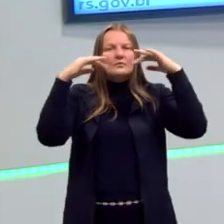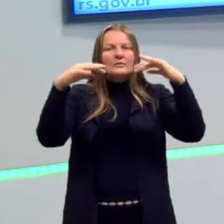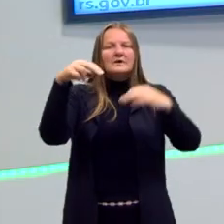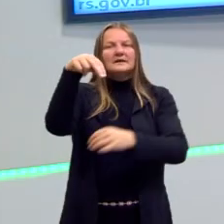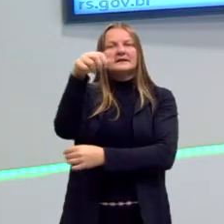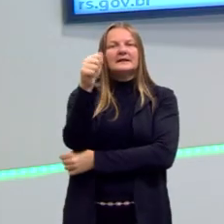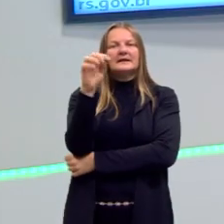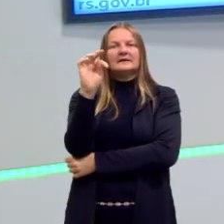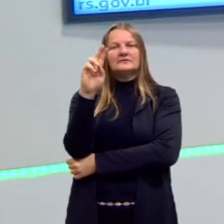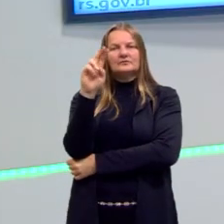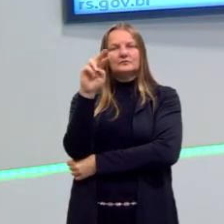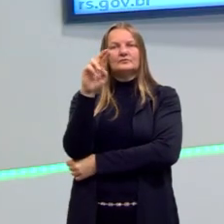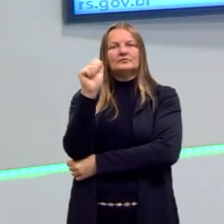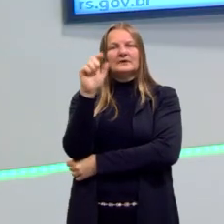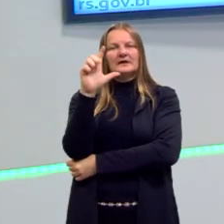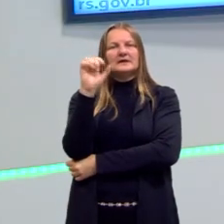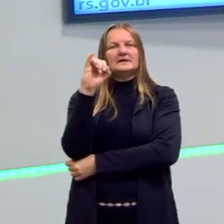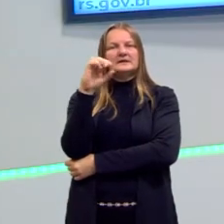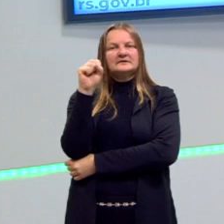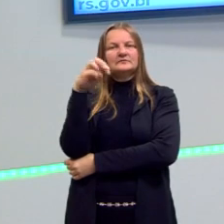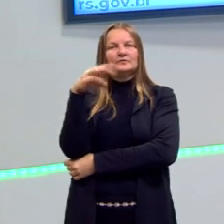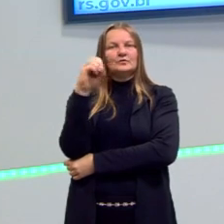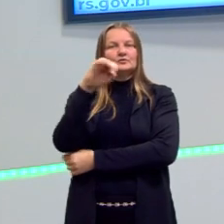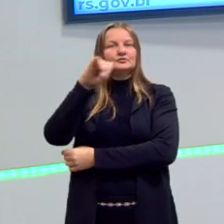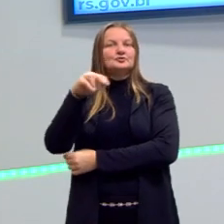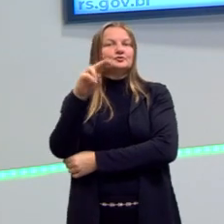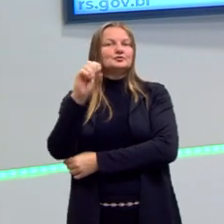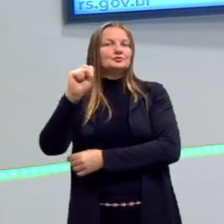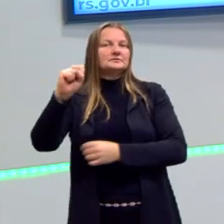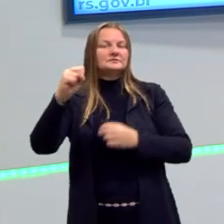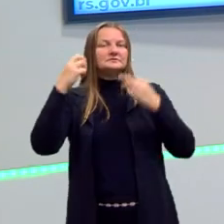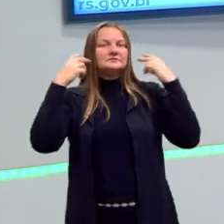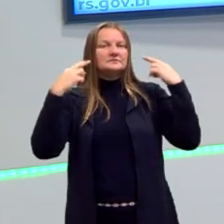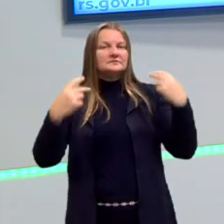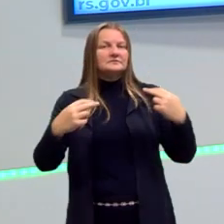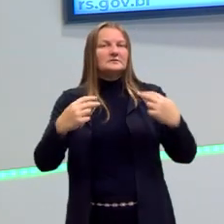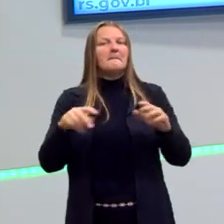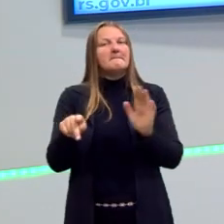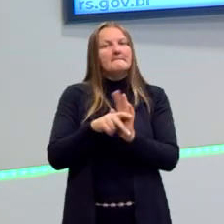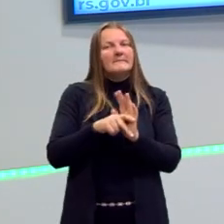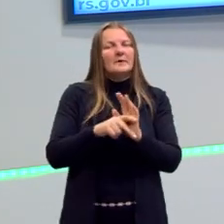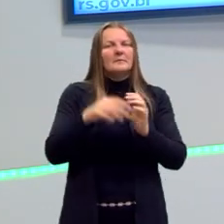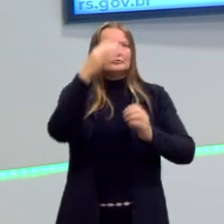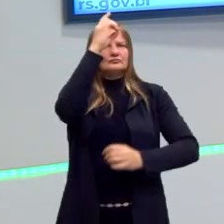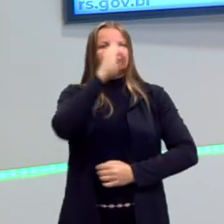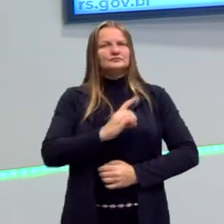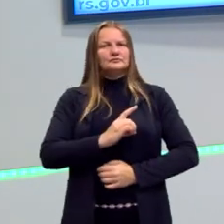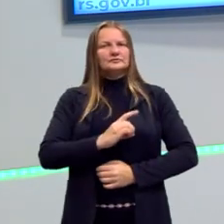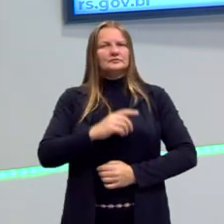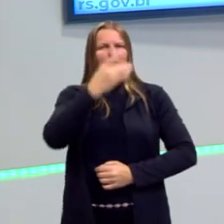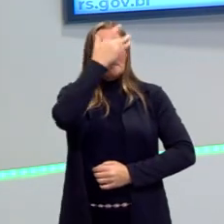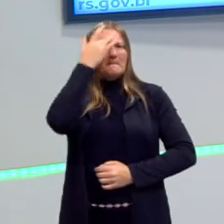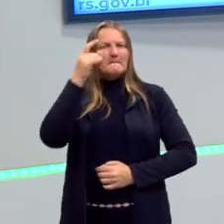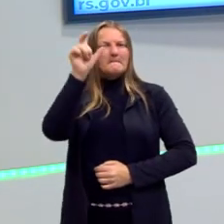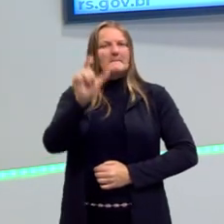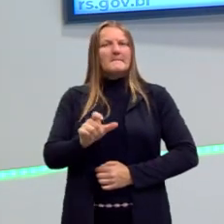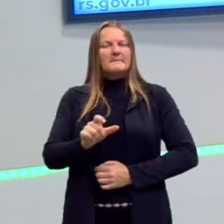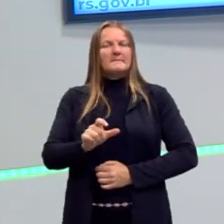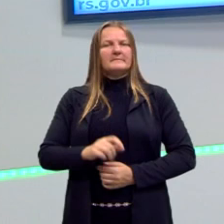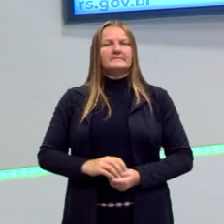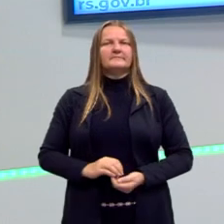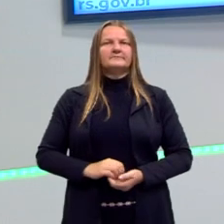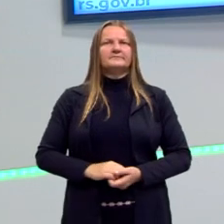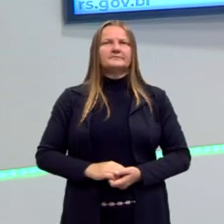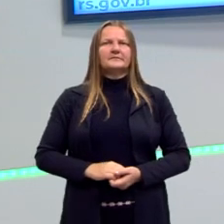aqui vão defender que as pessoas têm esses direitos por natureza. O direito das gentes. O Grócio fala isso.